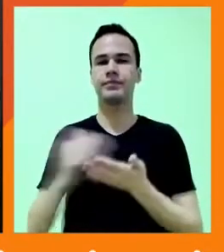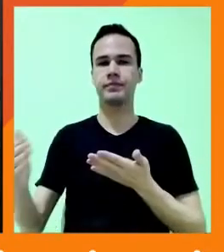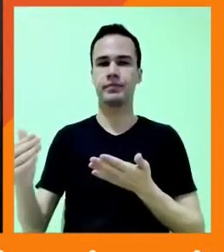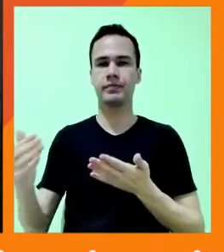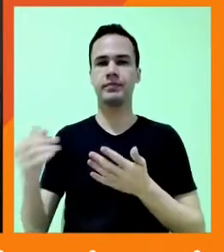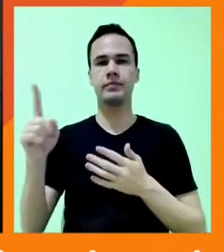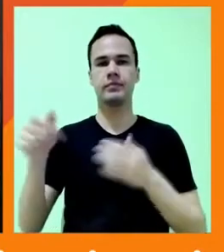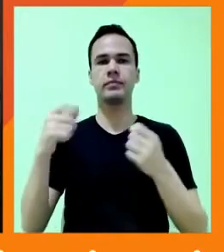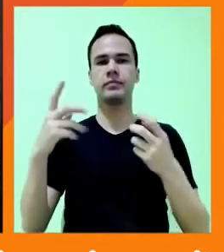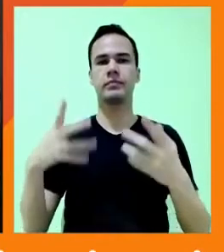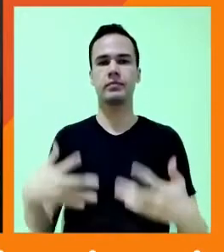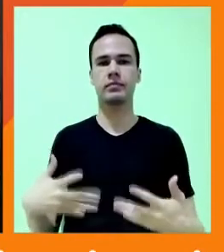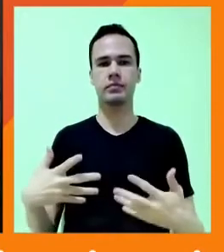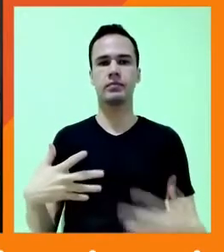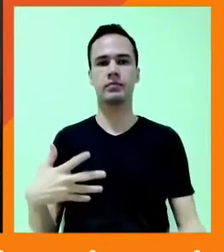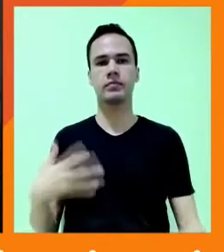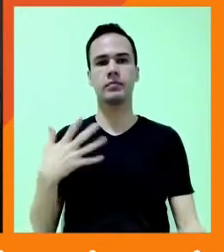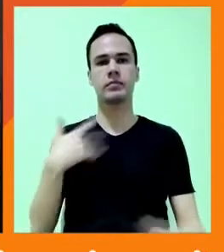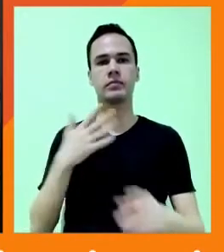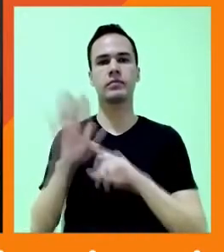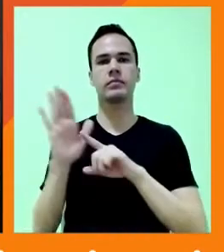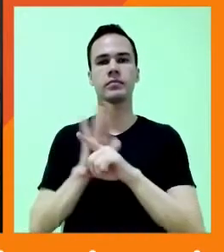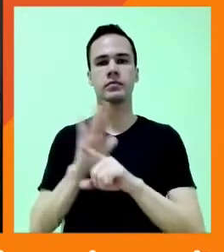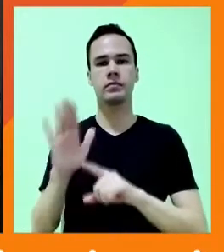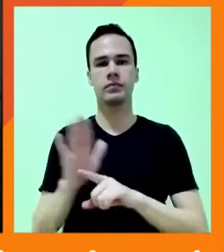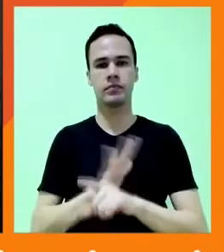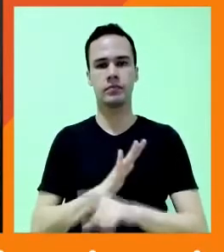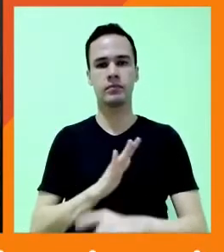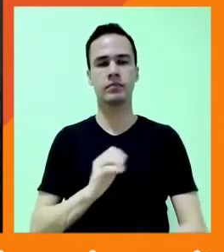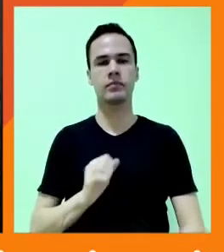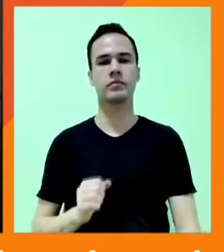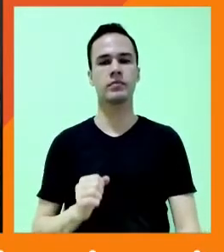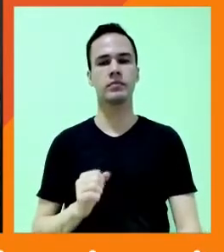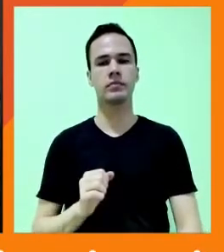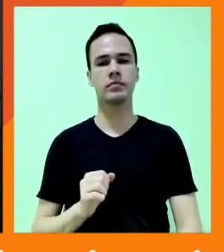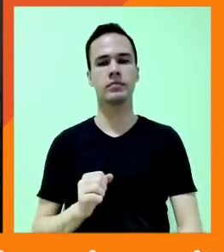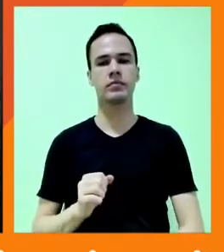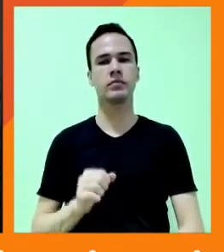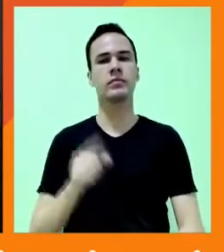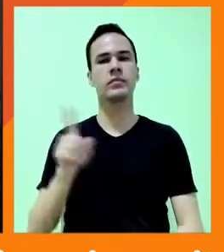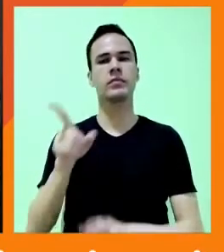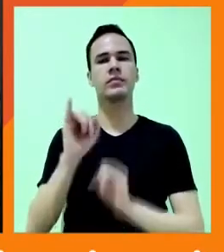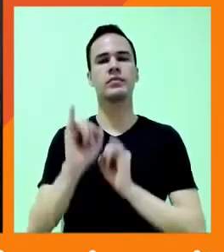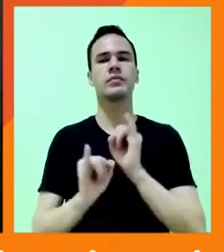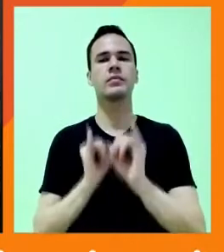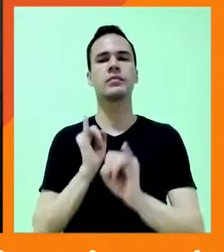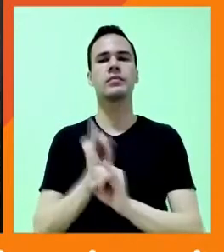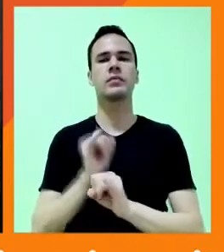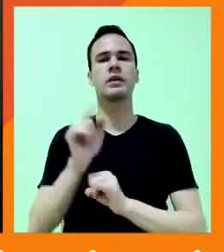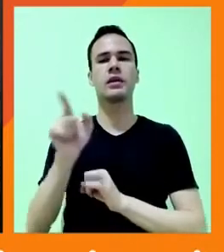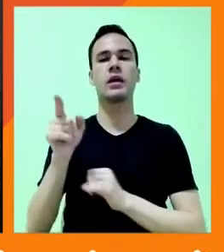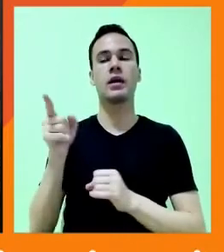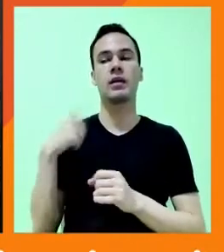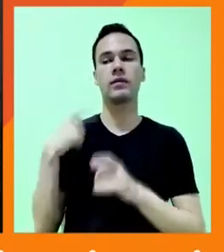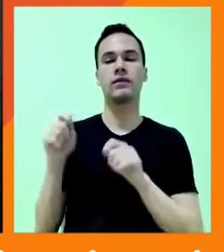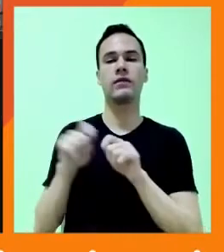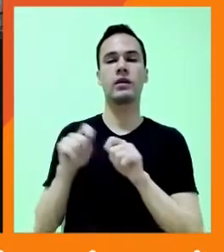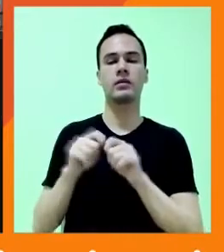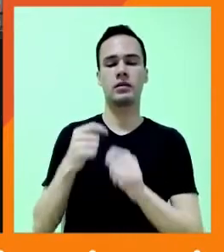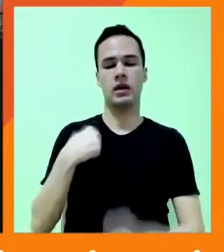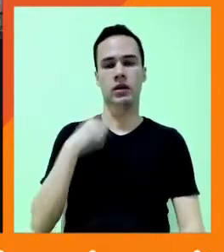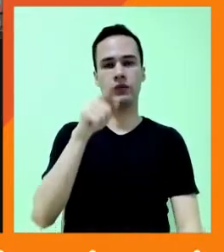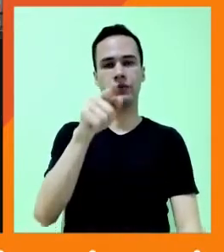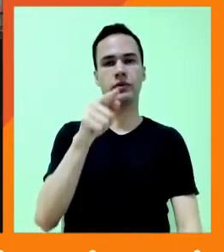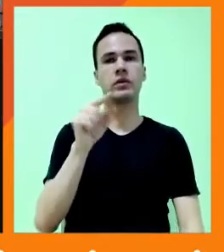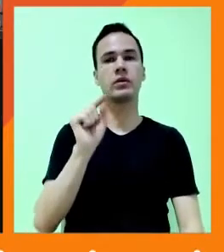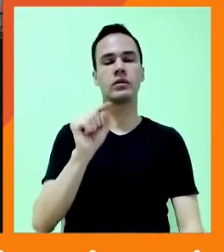perguntando para você. O que é que a internet tem feito da gente? Respira. Tenho um